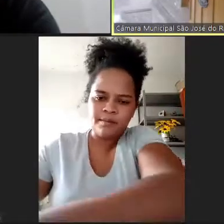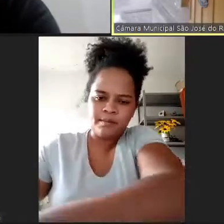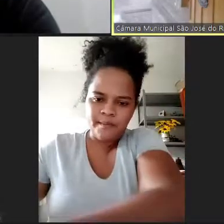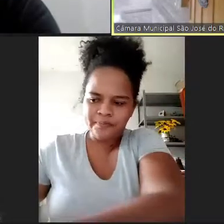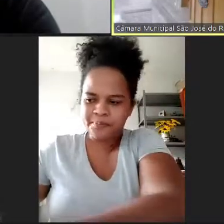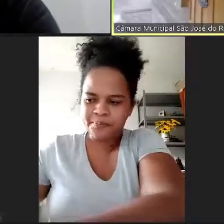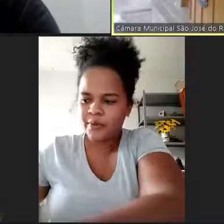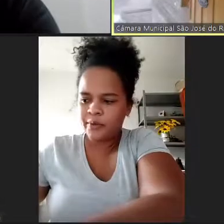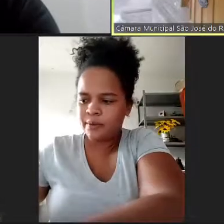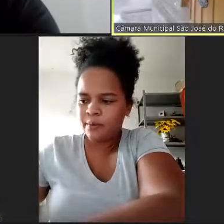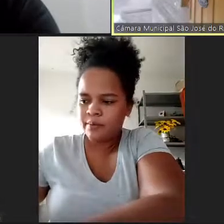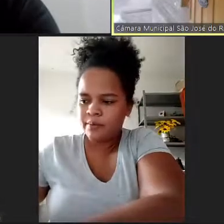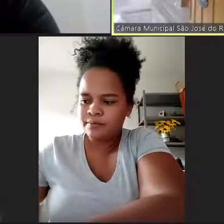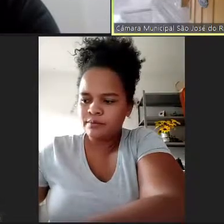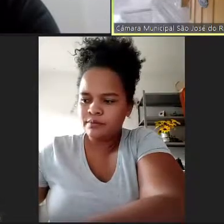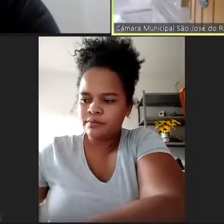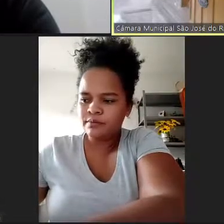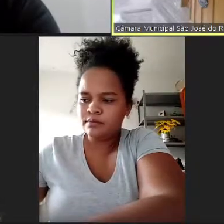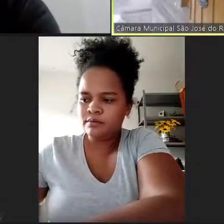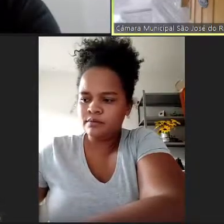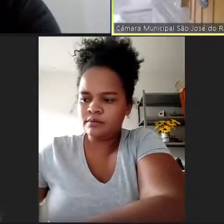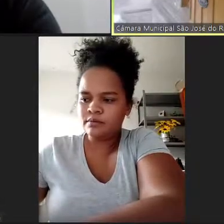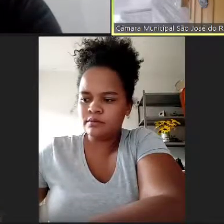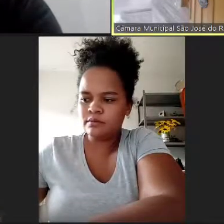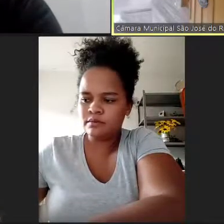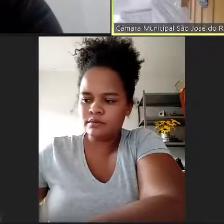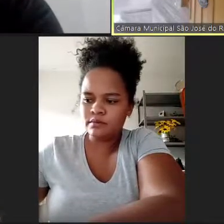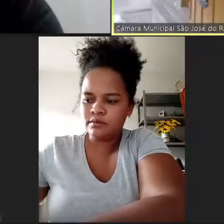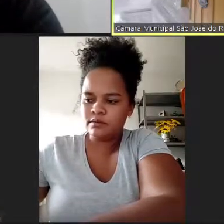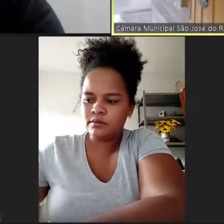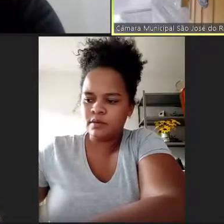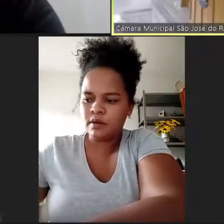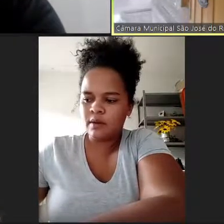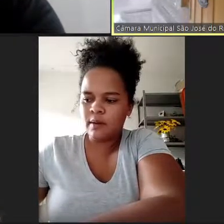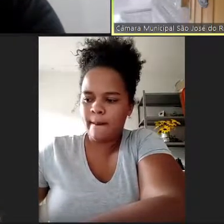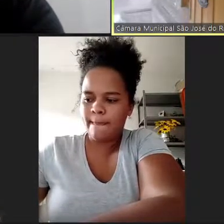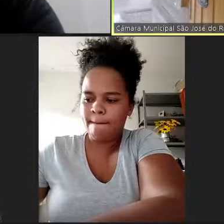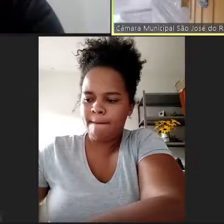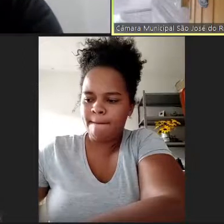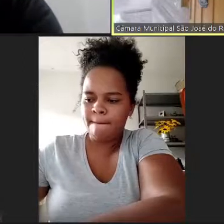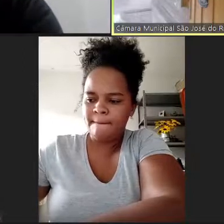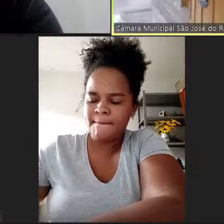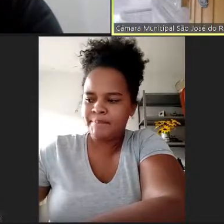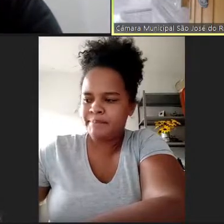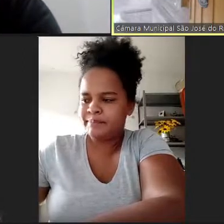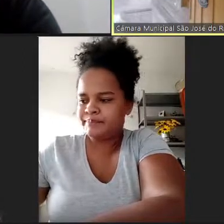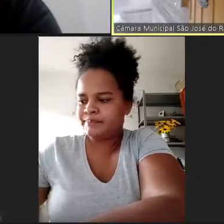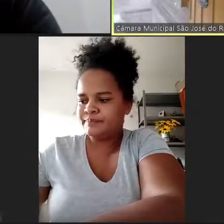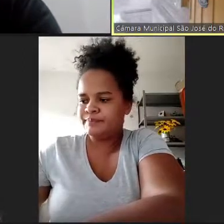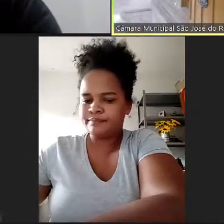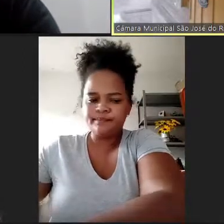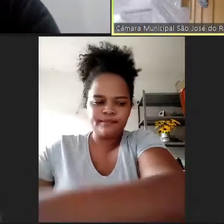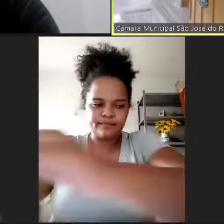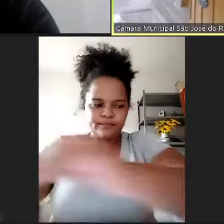vacina e o funcionamento da nossa rede. O meu pai foi vacinado ontem, né, no grupo de 68 anos de idade.